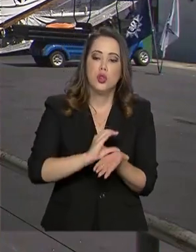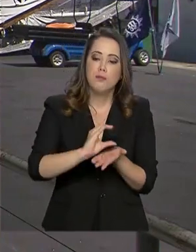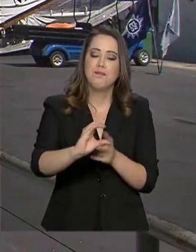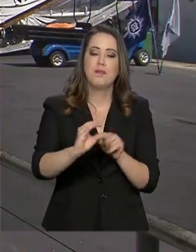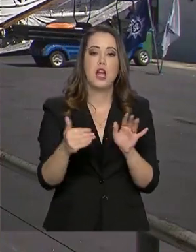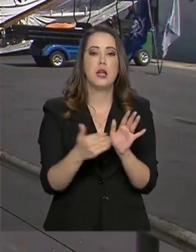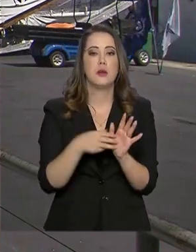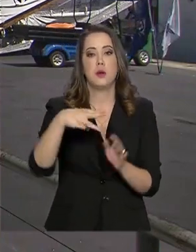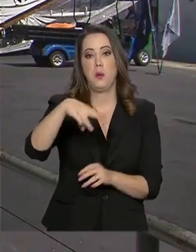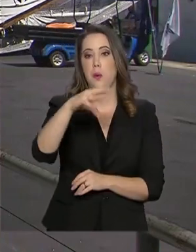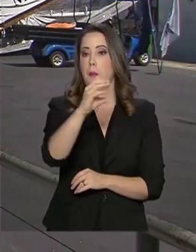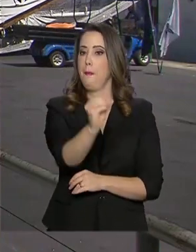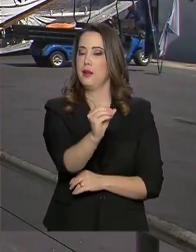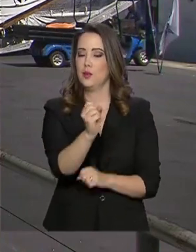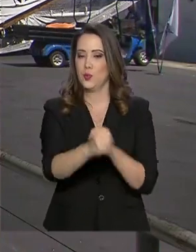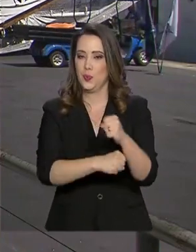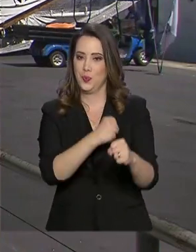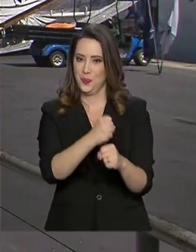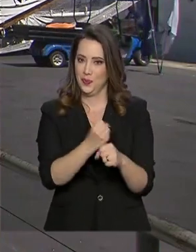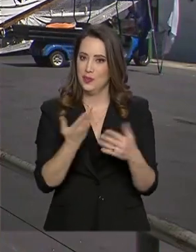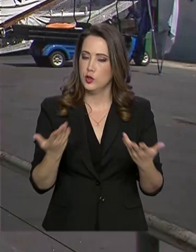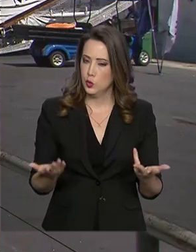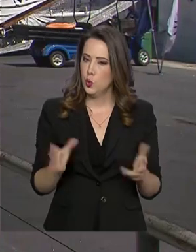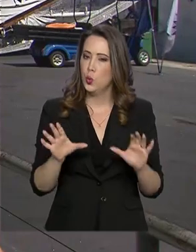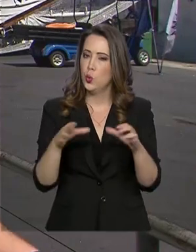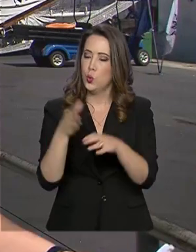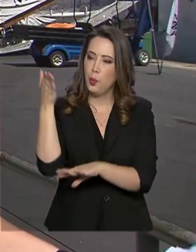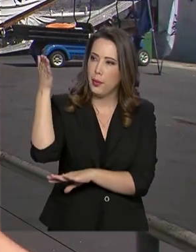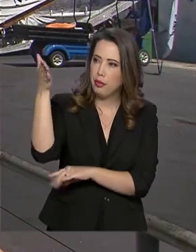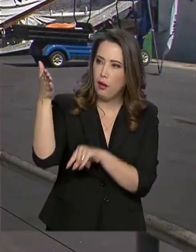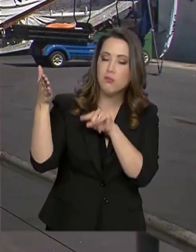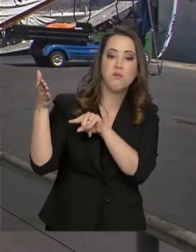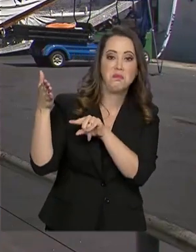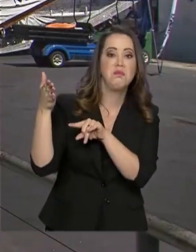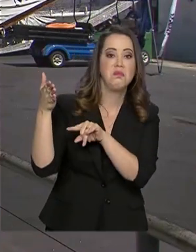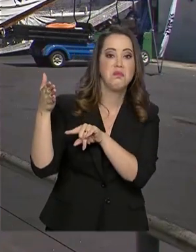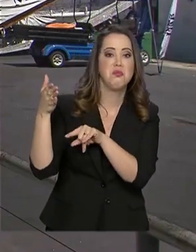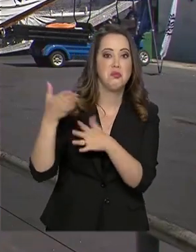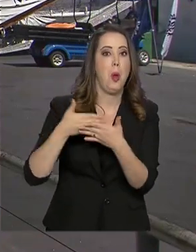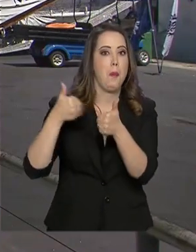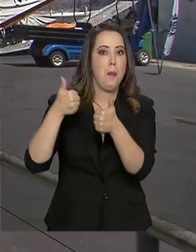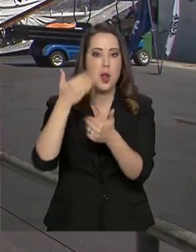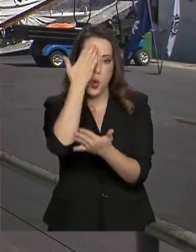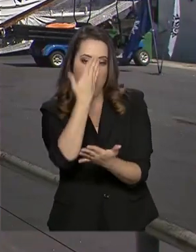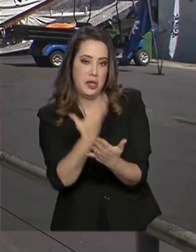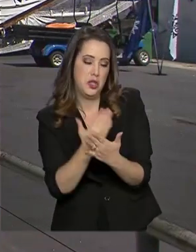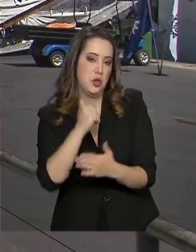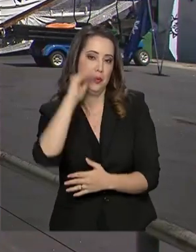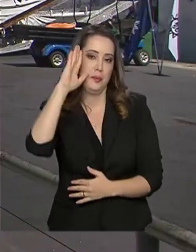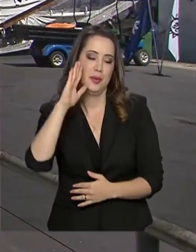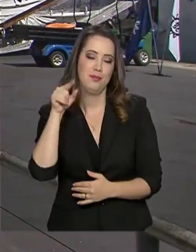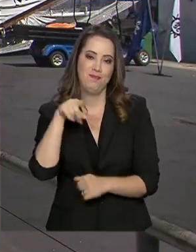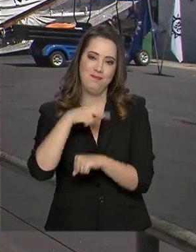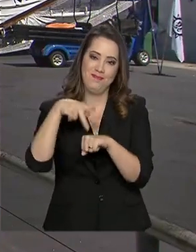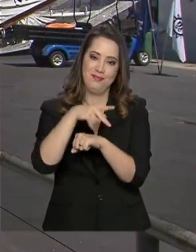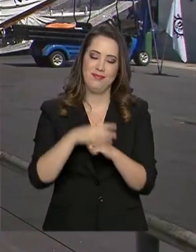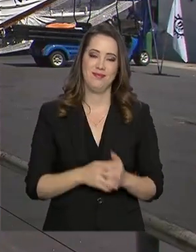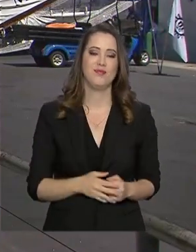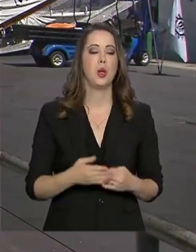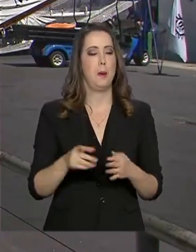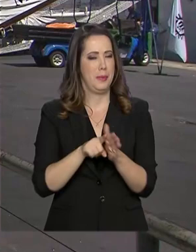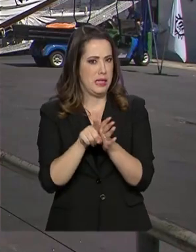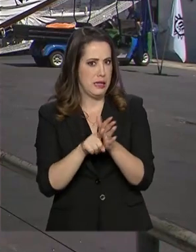até março do ano que vem. E o setor hoteleiro também está otimista em todo o país. Essa pesquisa do Ministério do Turismo